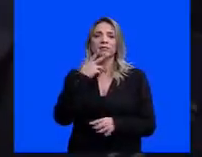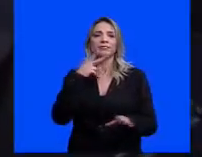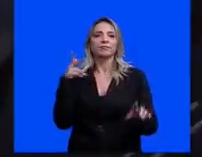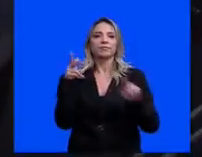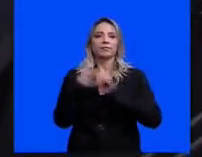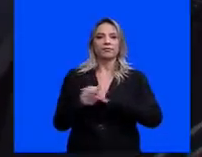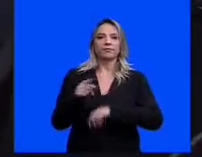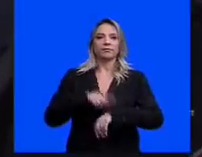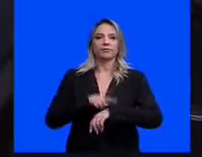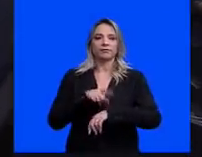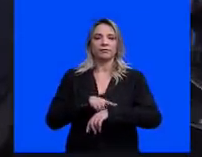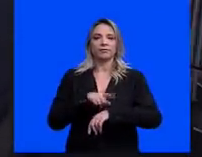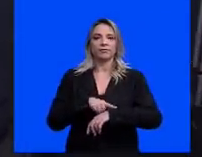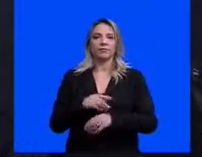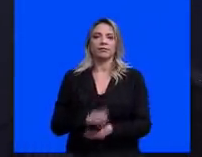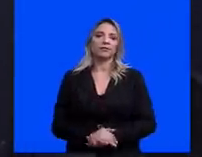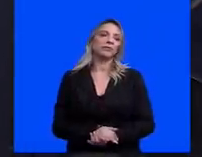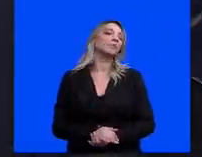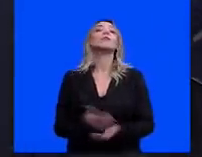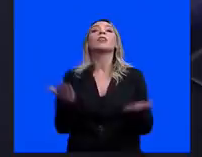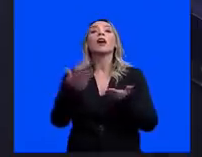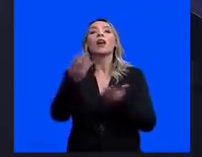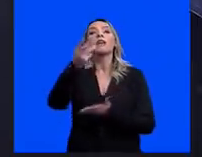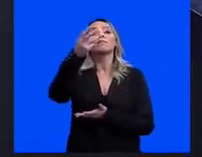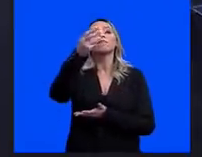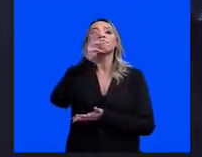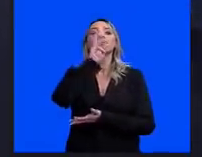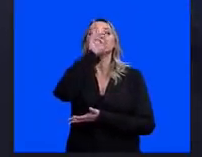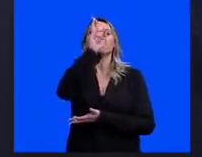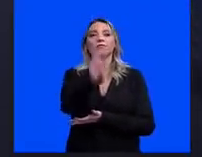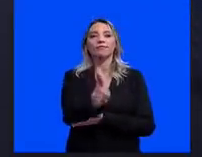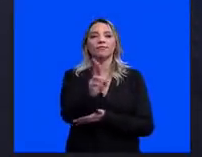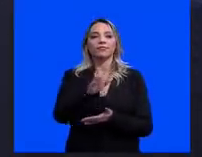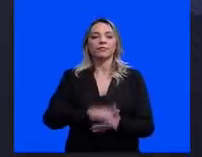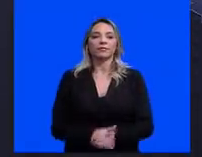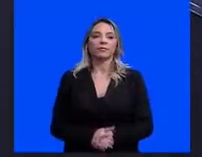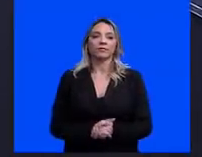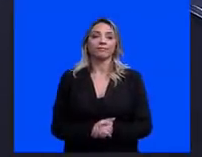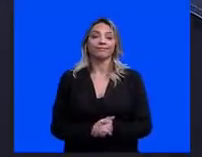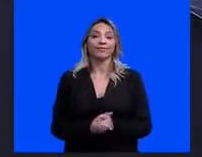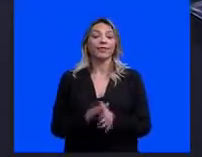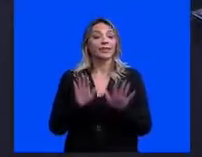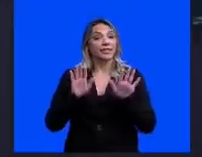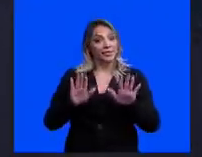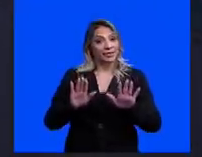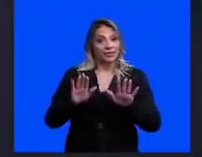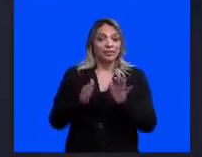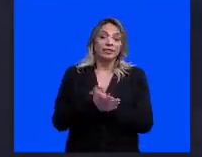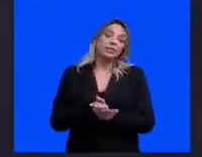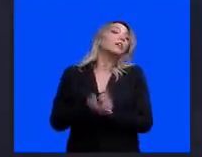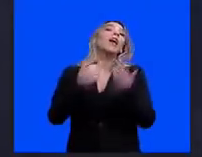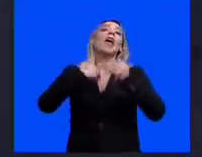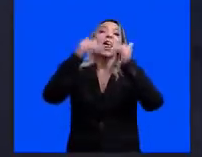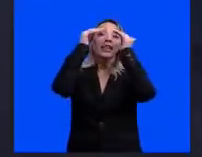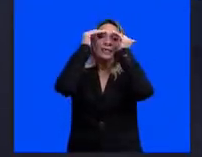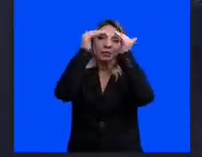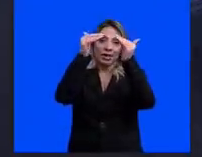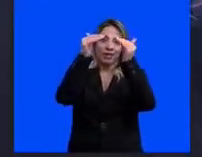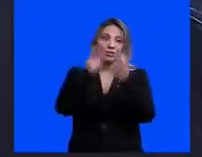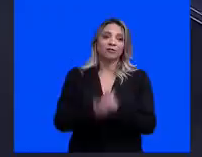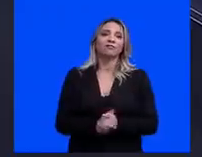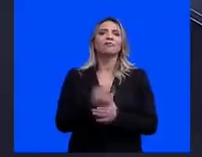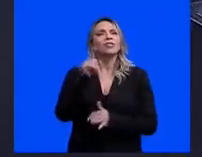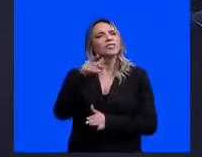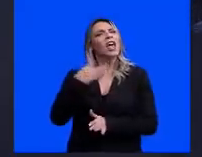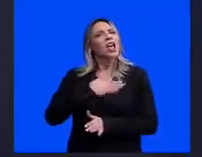tempo, professora. Sua tréplica. Professora, mais uma vez, com todo o respeito. A senhora gosta